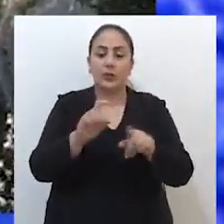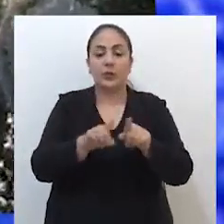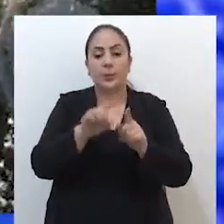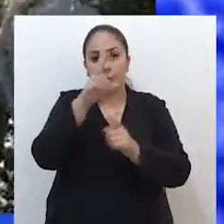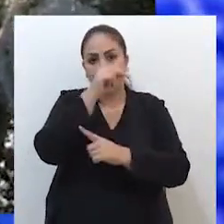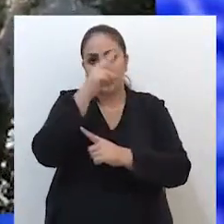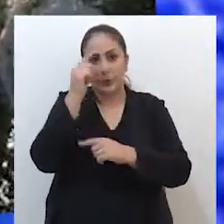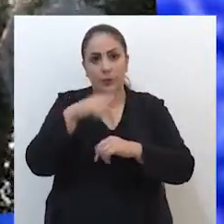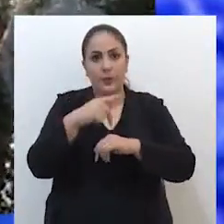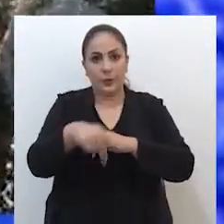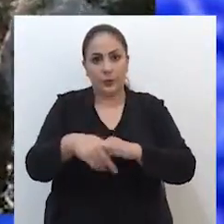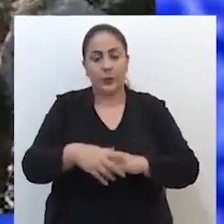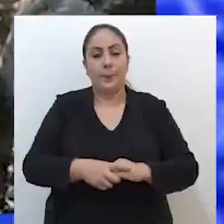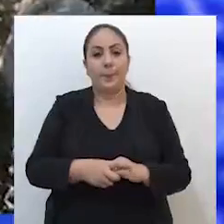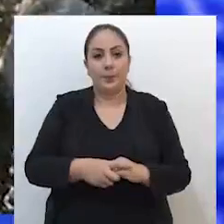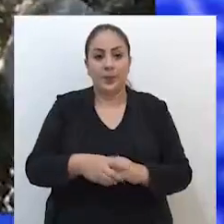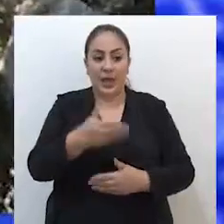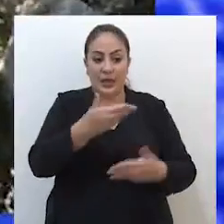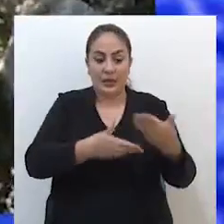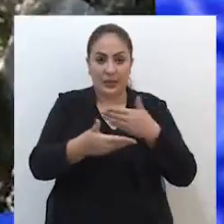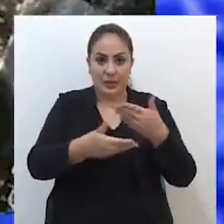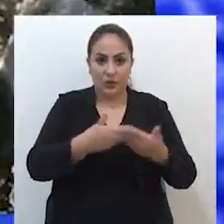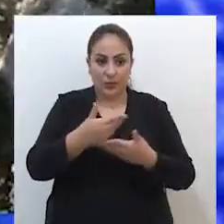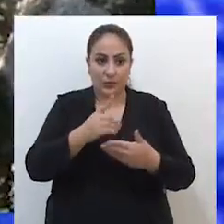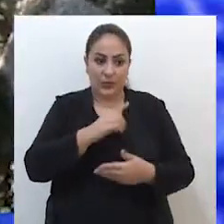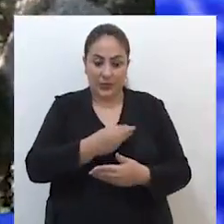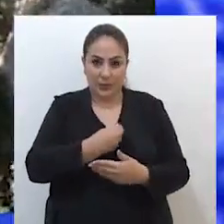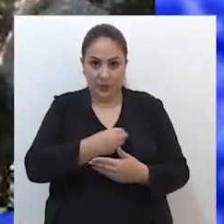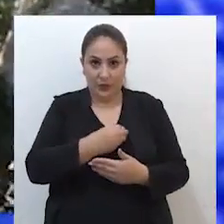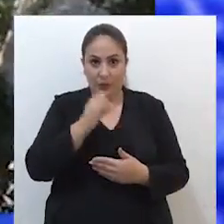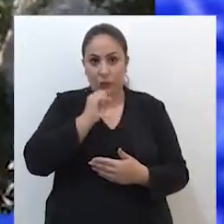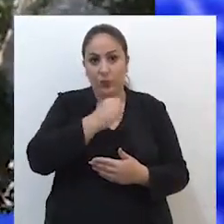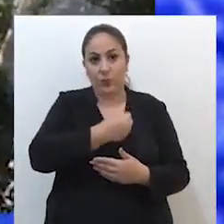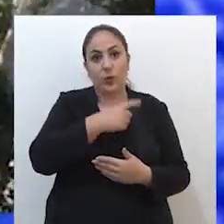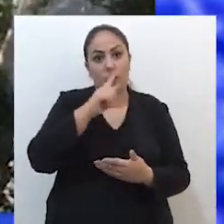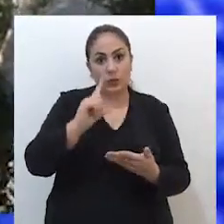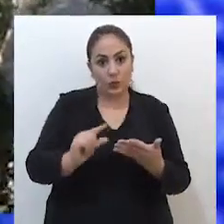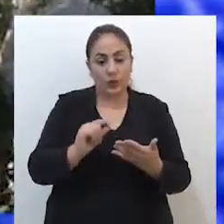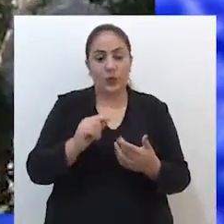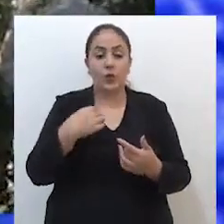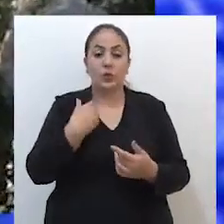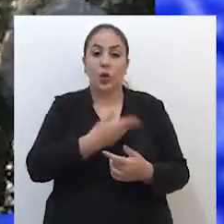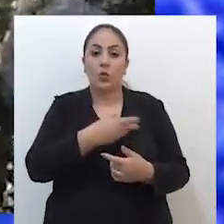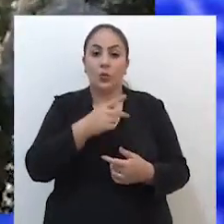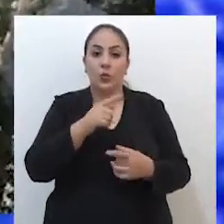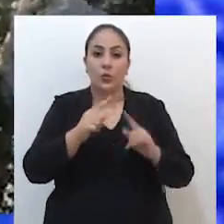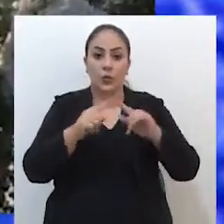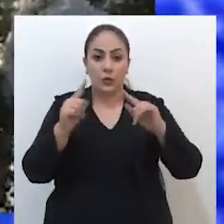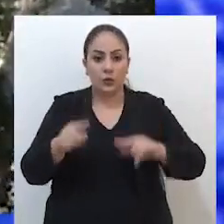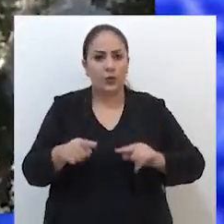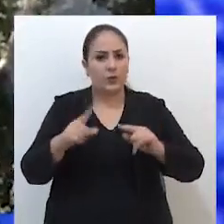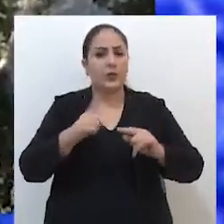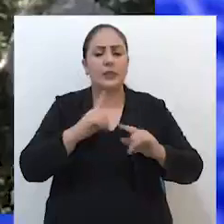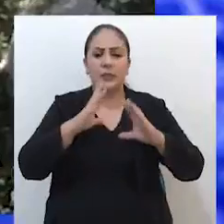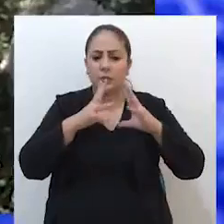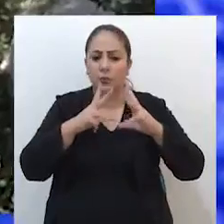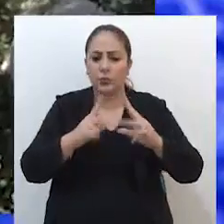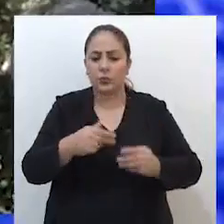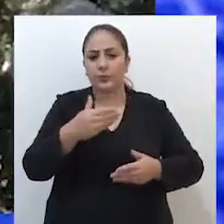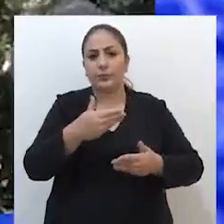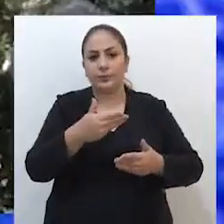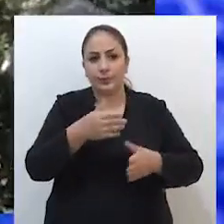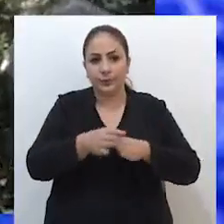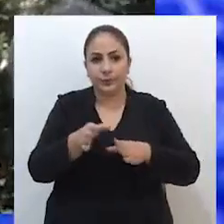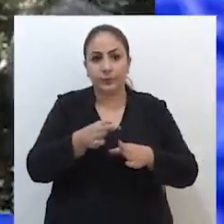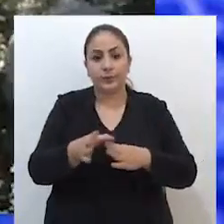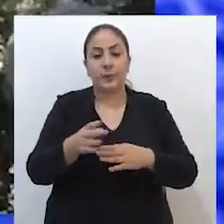do município de Passo Fundo. Os atendimentos estão com números reduzidos, os nossos funcionários receberam todas as